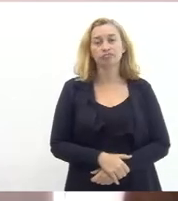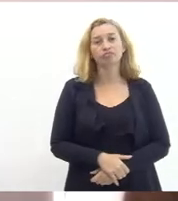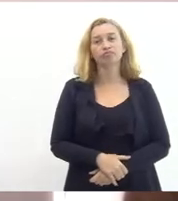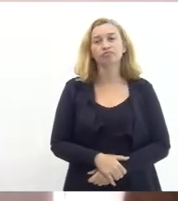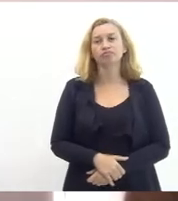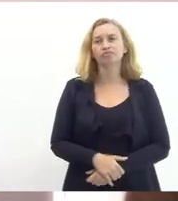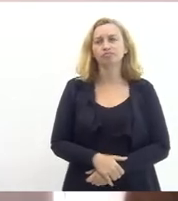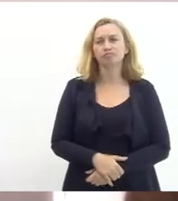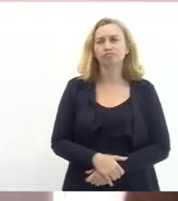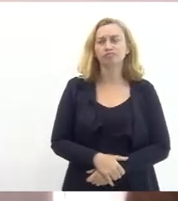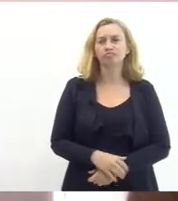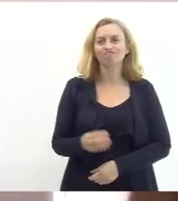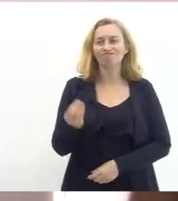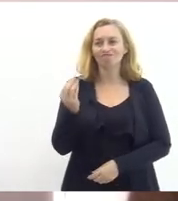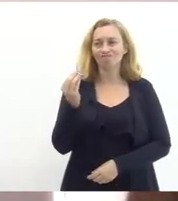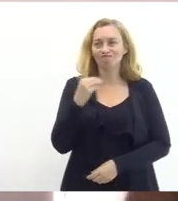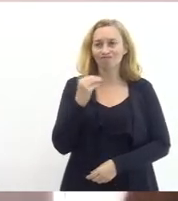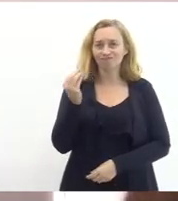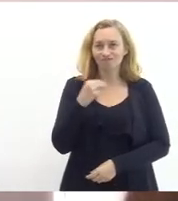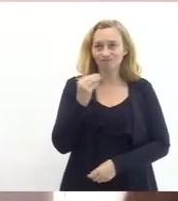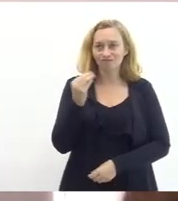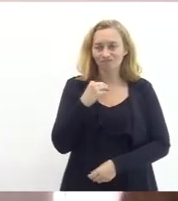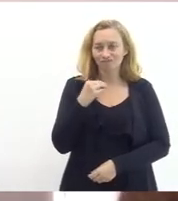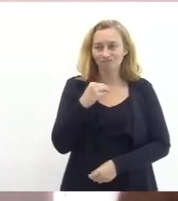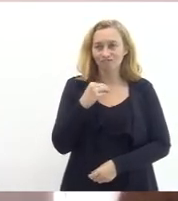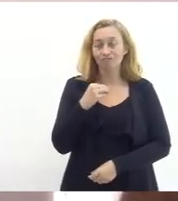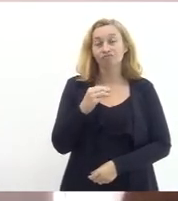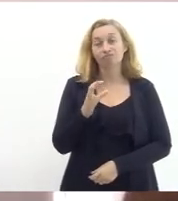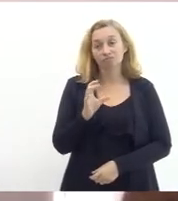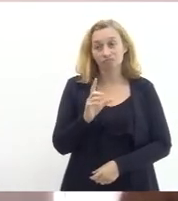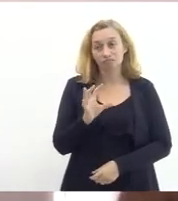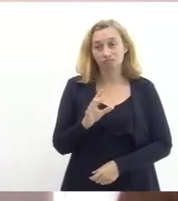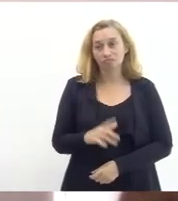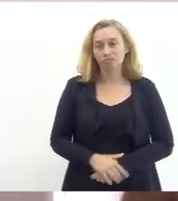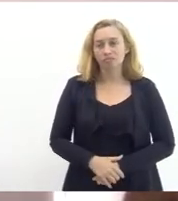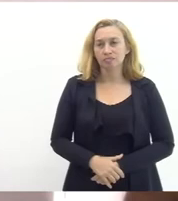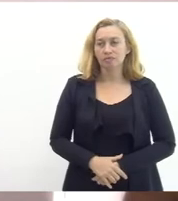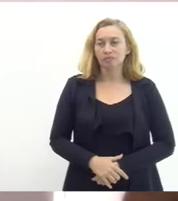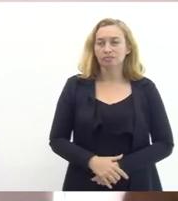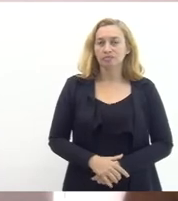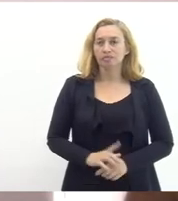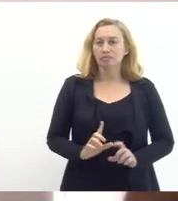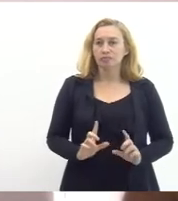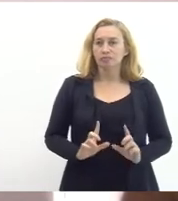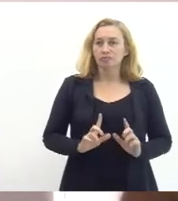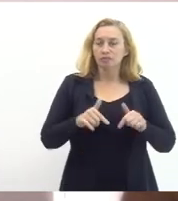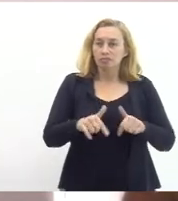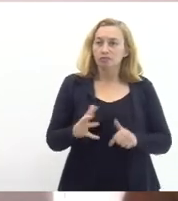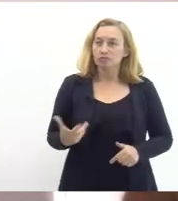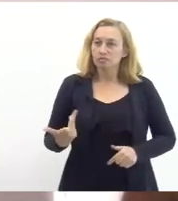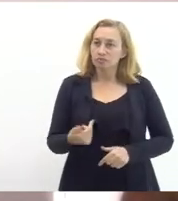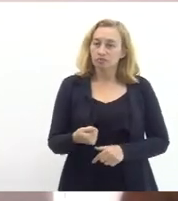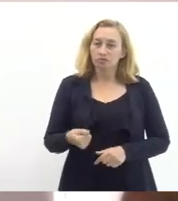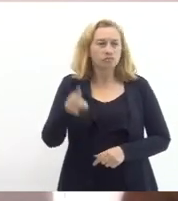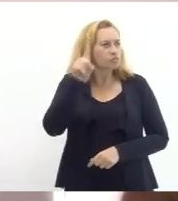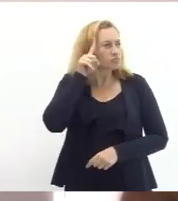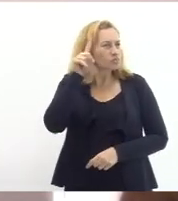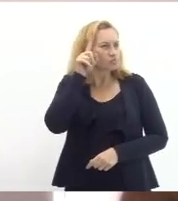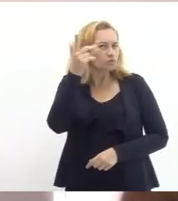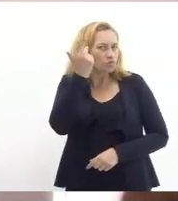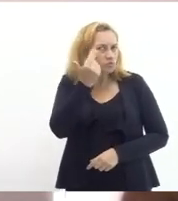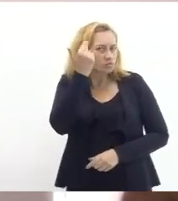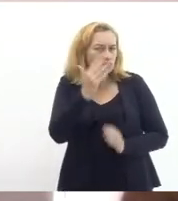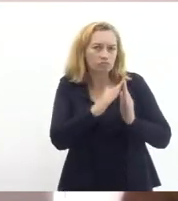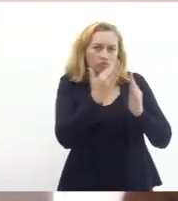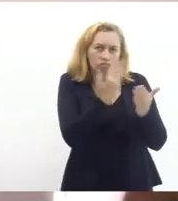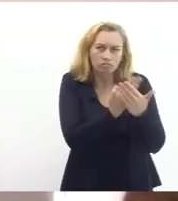muito fragilizadas para garantir o funcionamento cotidiano normal das escolas